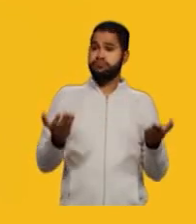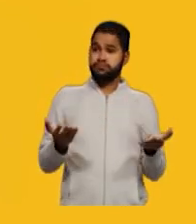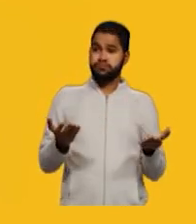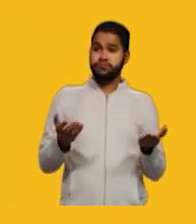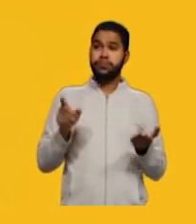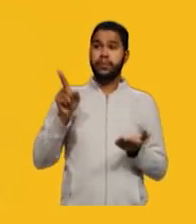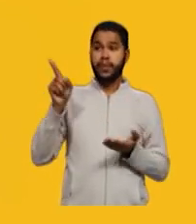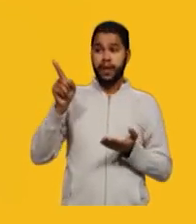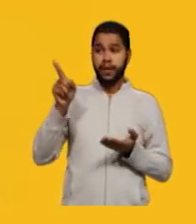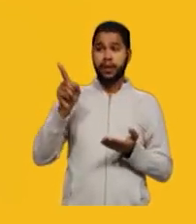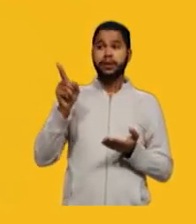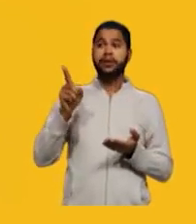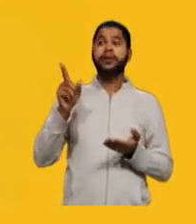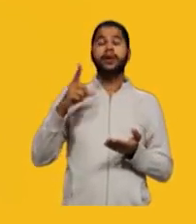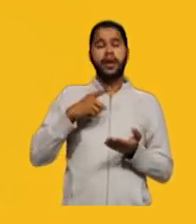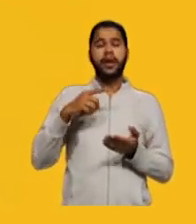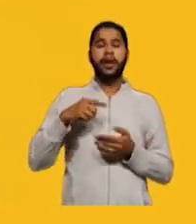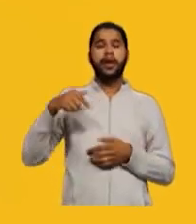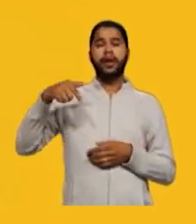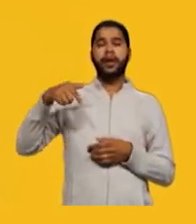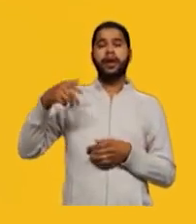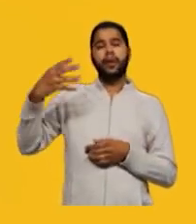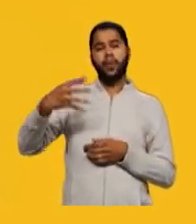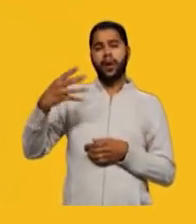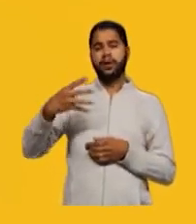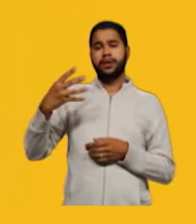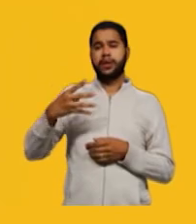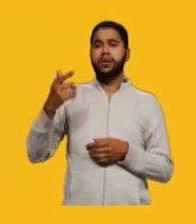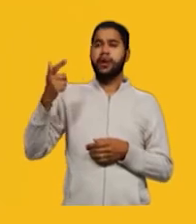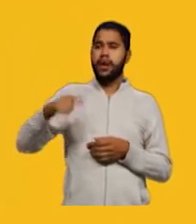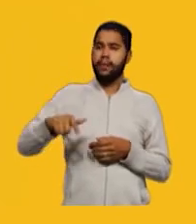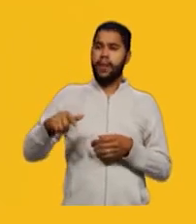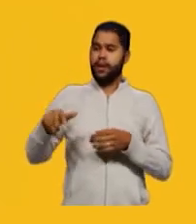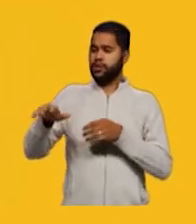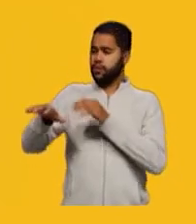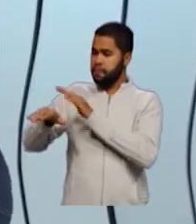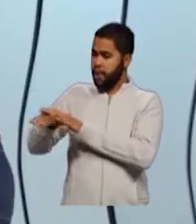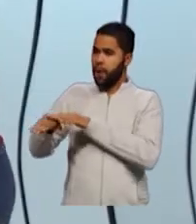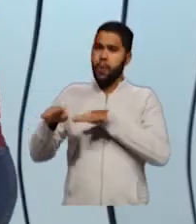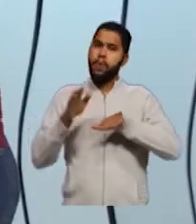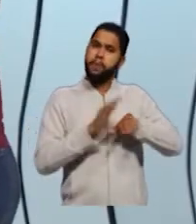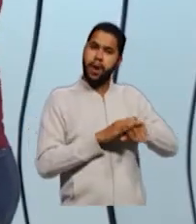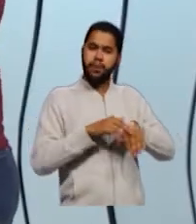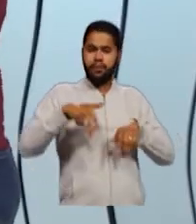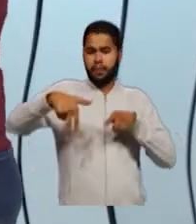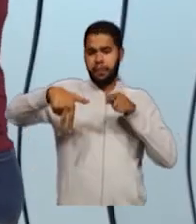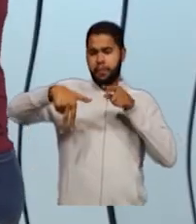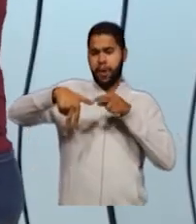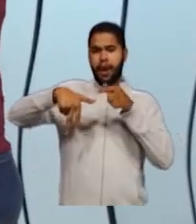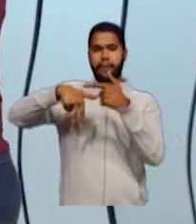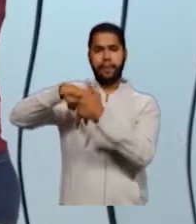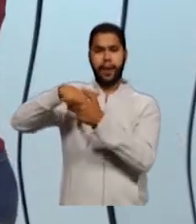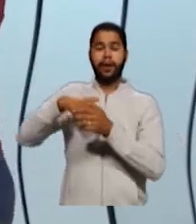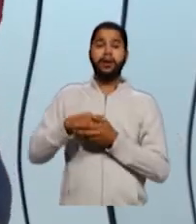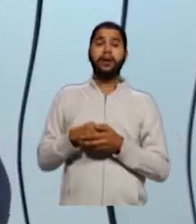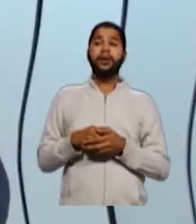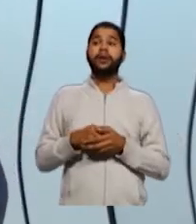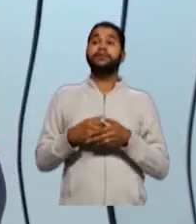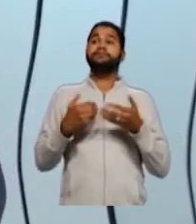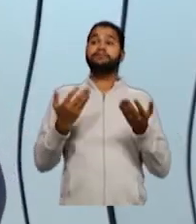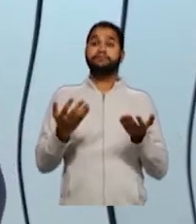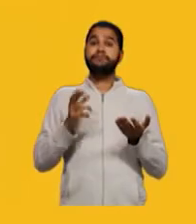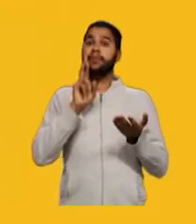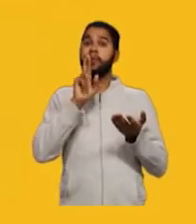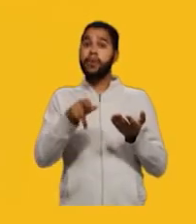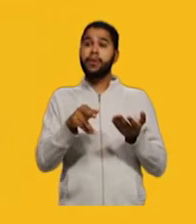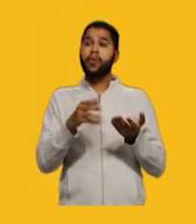esse carbono, ele é um carbono quaternário. O mesmo se repete do outro lado. Então, qual que seria a resposta? Em que parte do